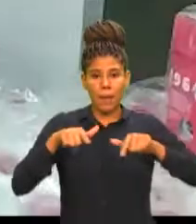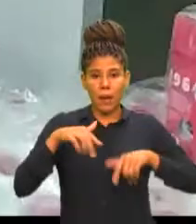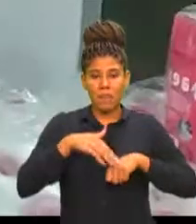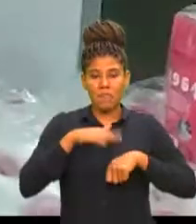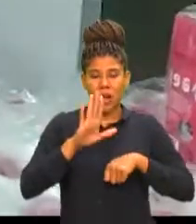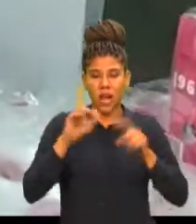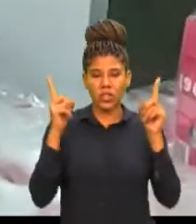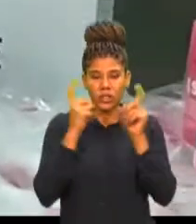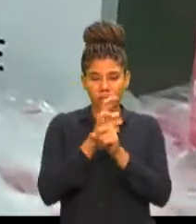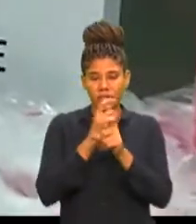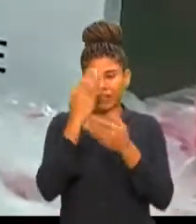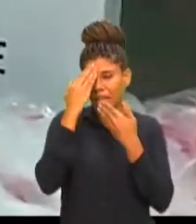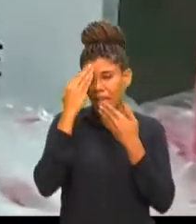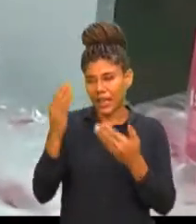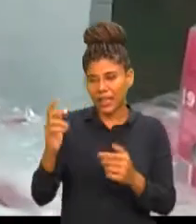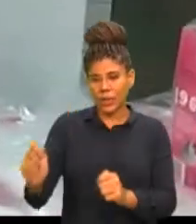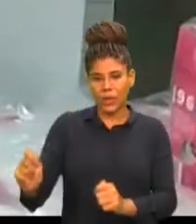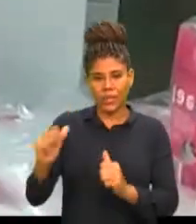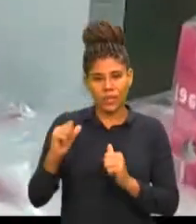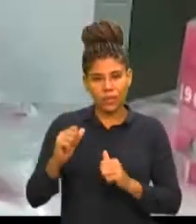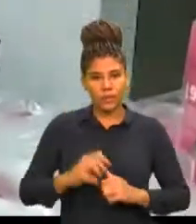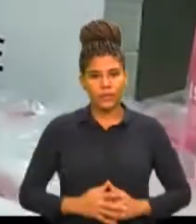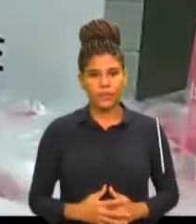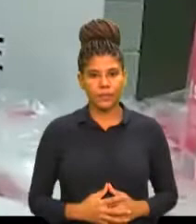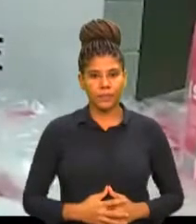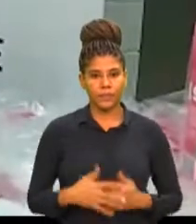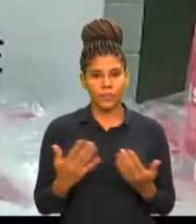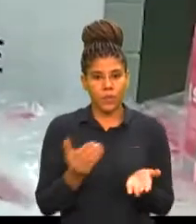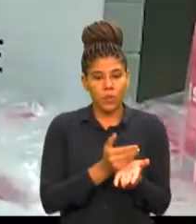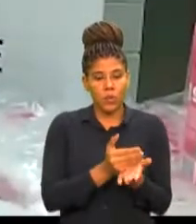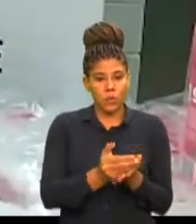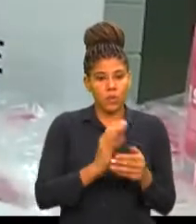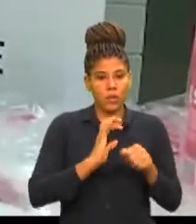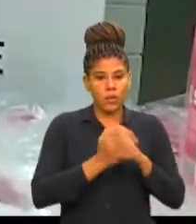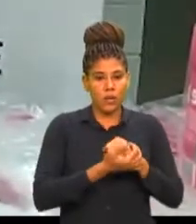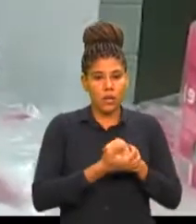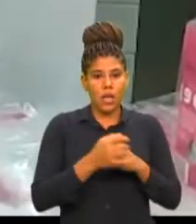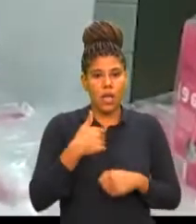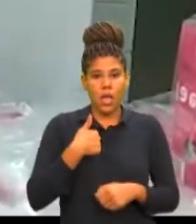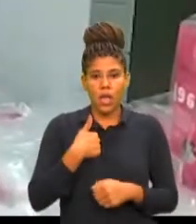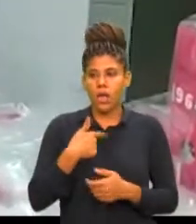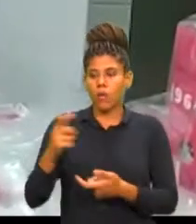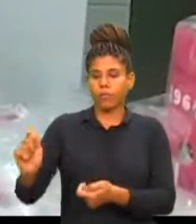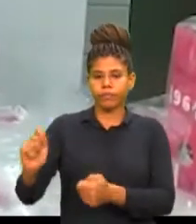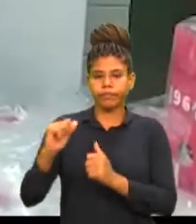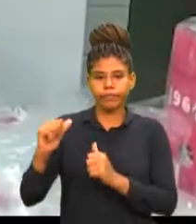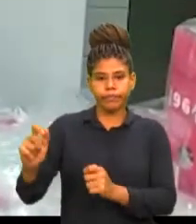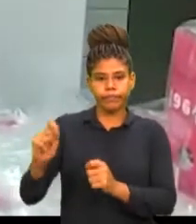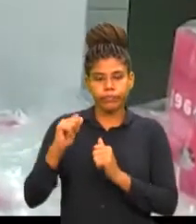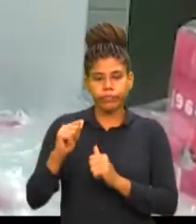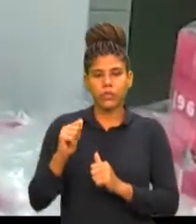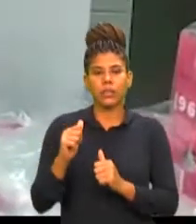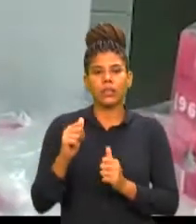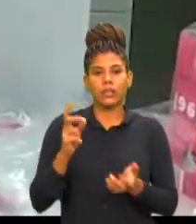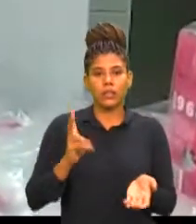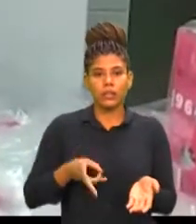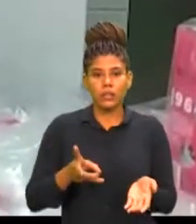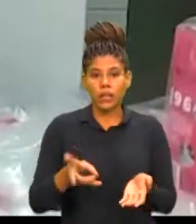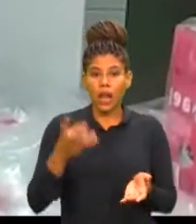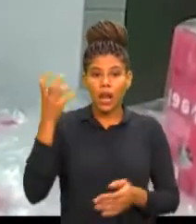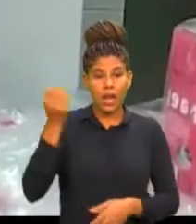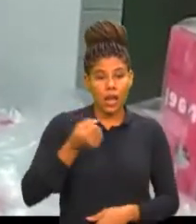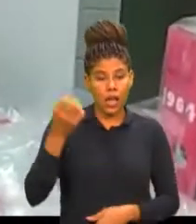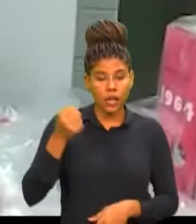agradece as doações. Desde o começo da pandemia eu recebo cesta, entendeu? Eu agradeço muito também pelo meu leite, também que eu